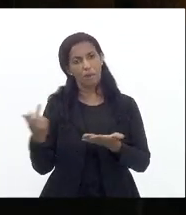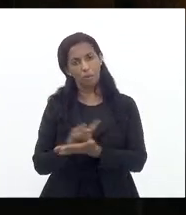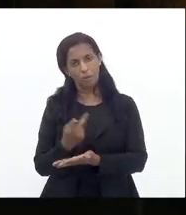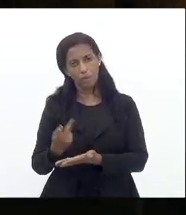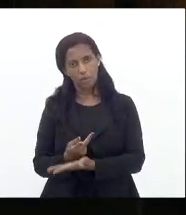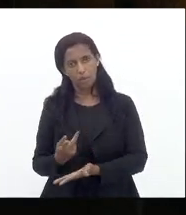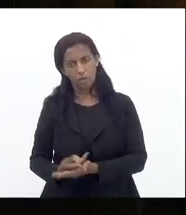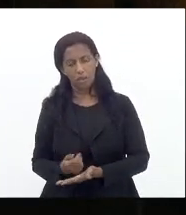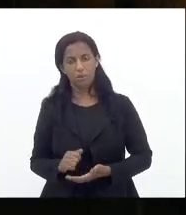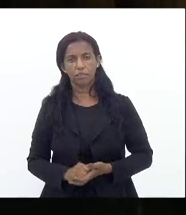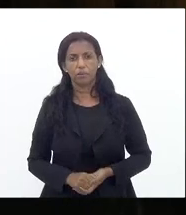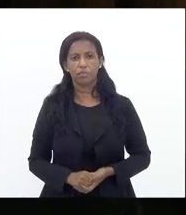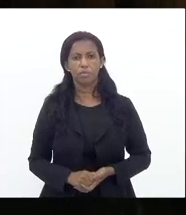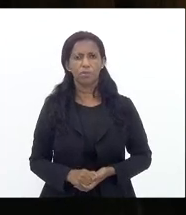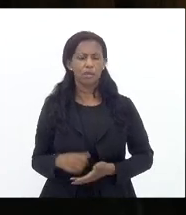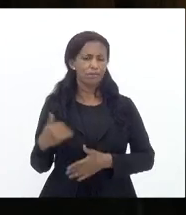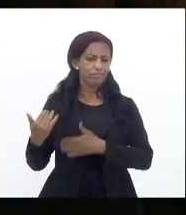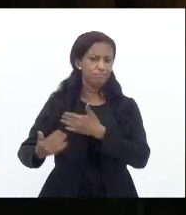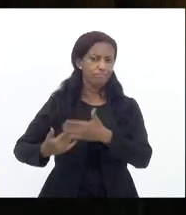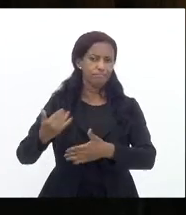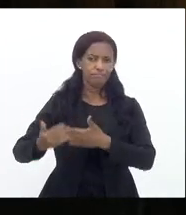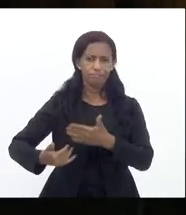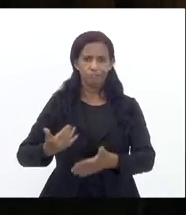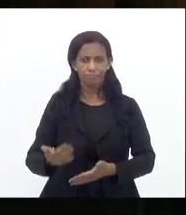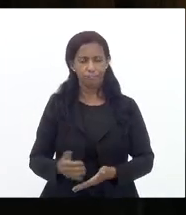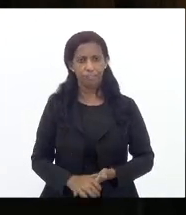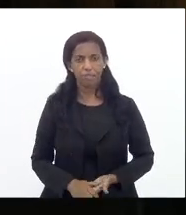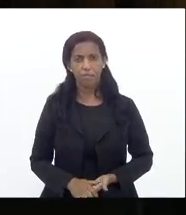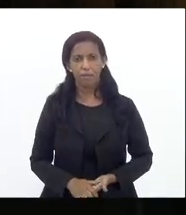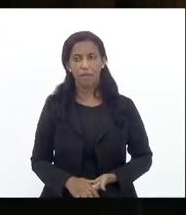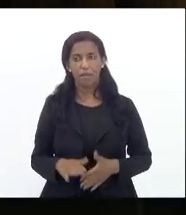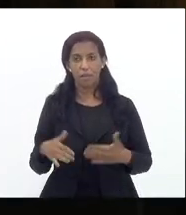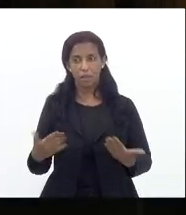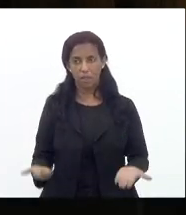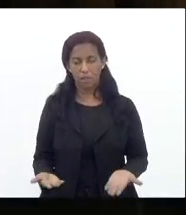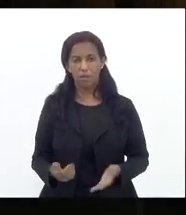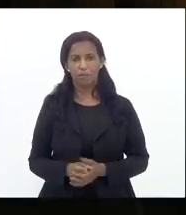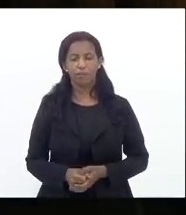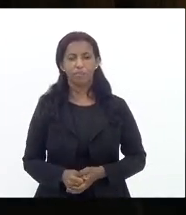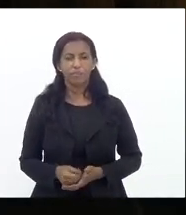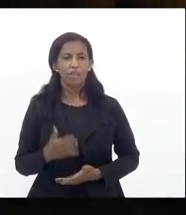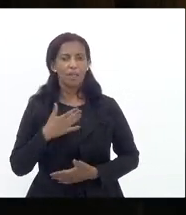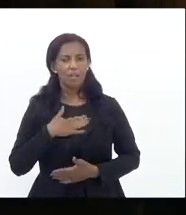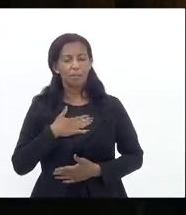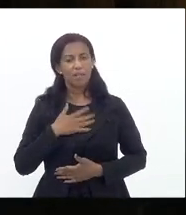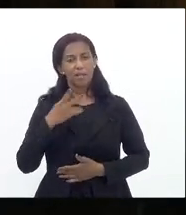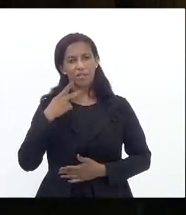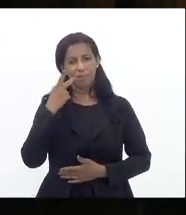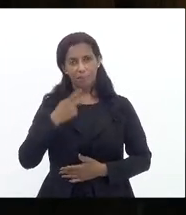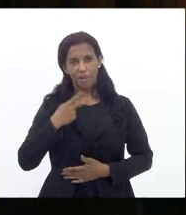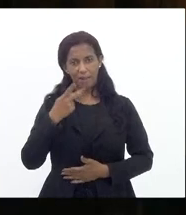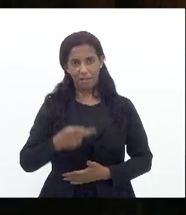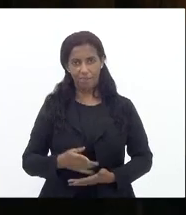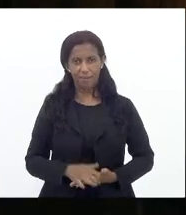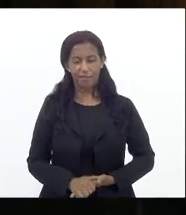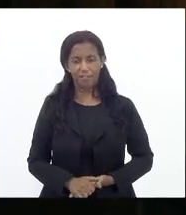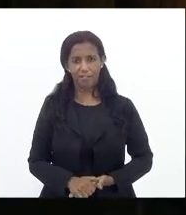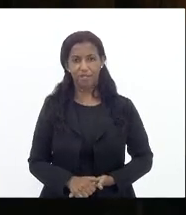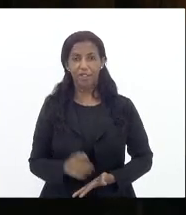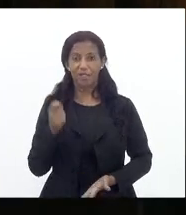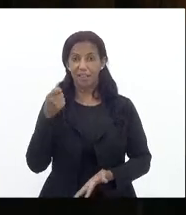de longas datas então eram essas as minhas palavras e